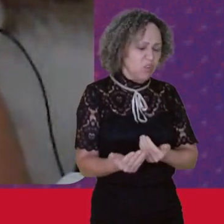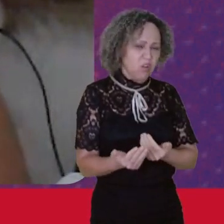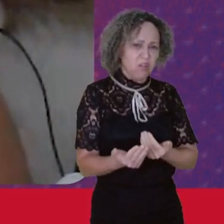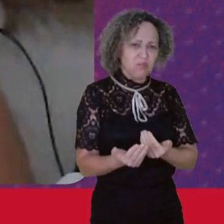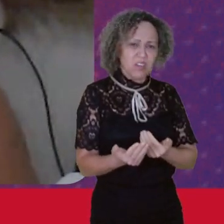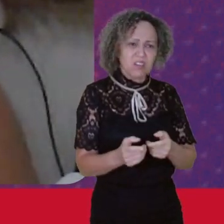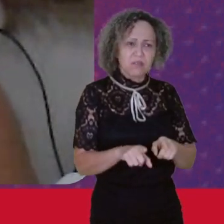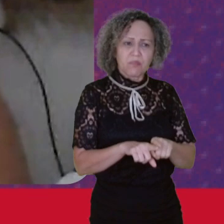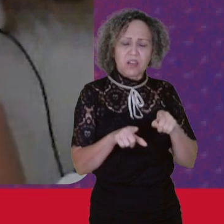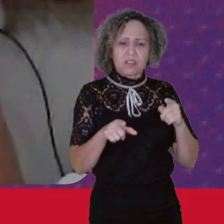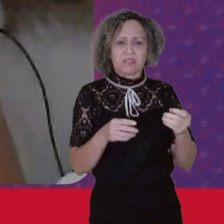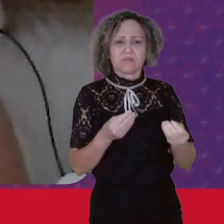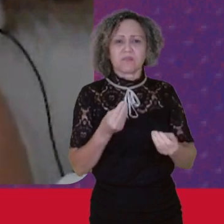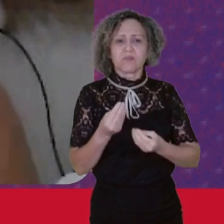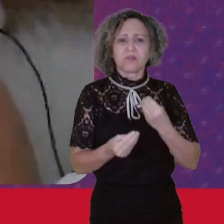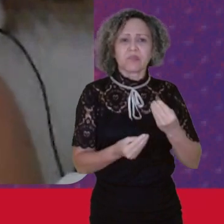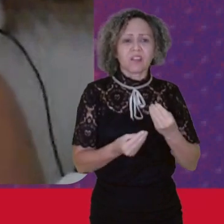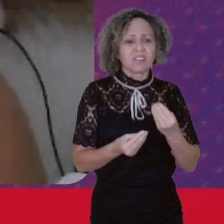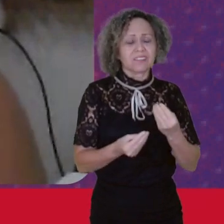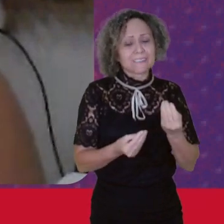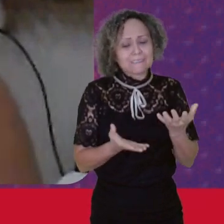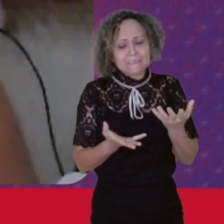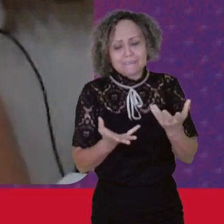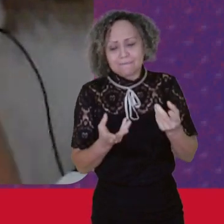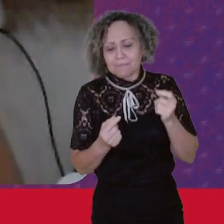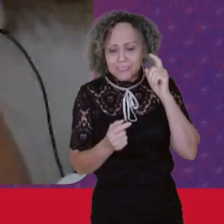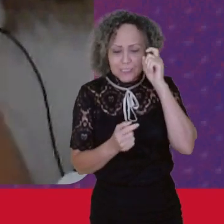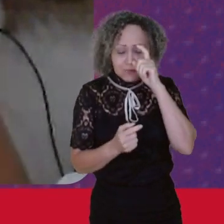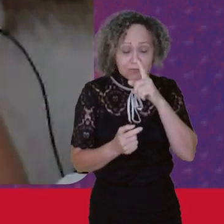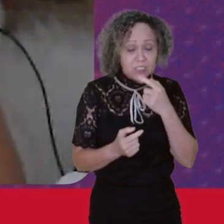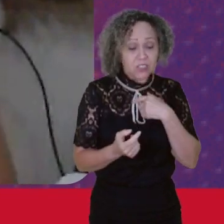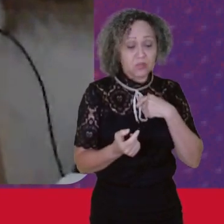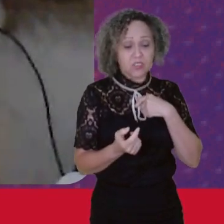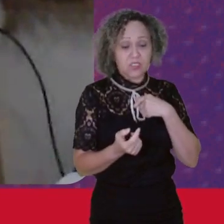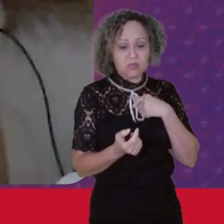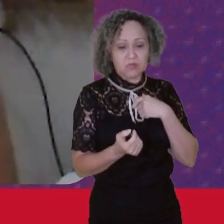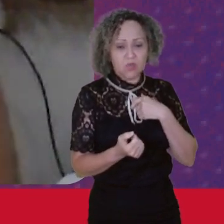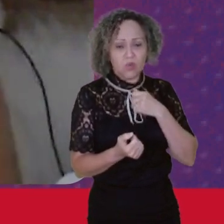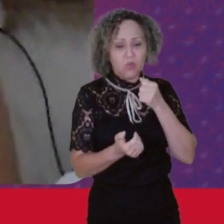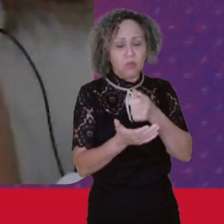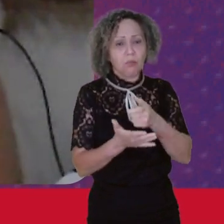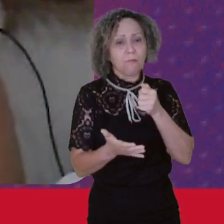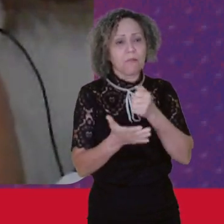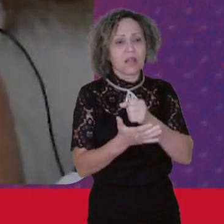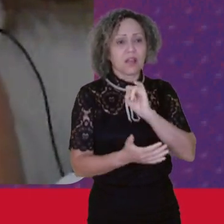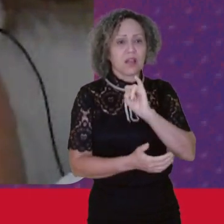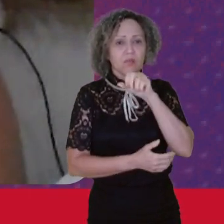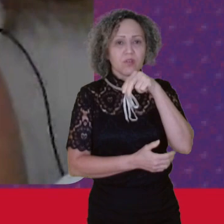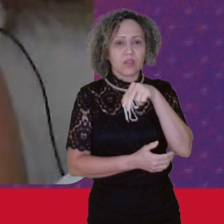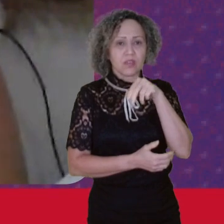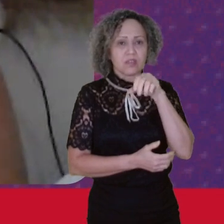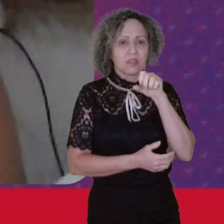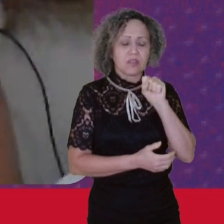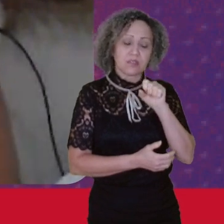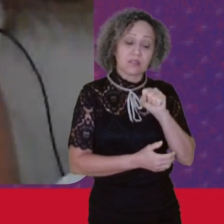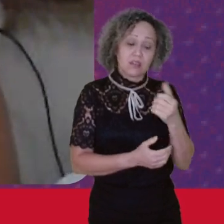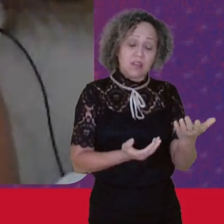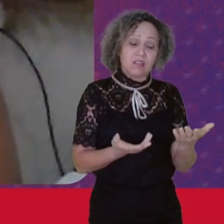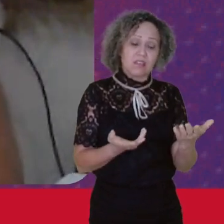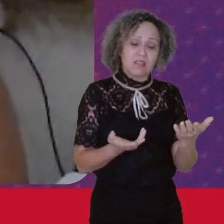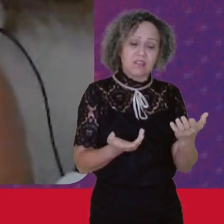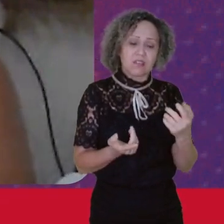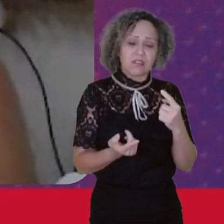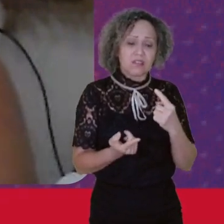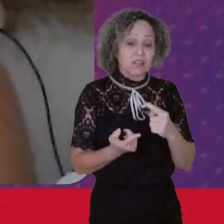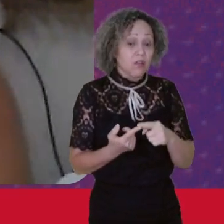Efetivo Em fazer A contribuição Direta A previdência Então A reforma Da previdência Ao desconsiderar O